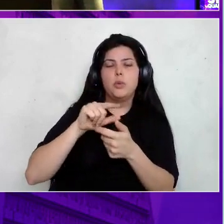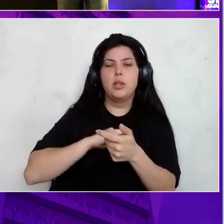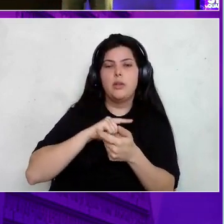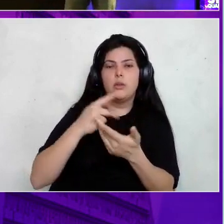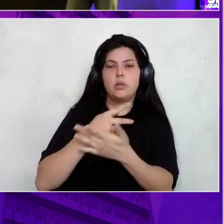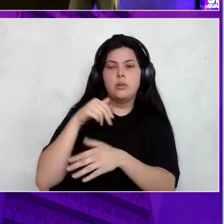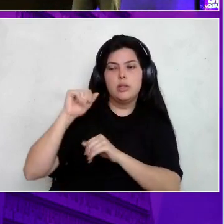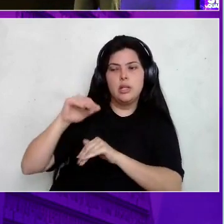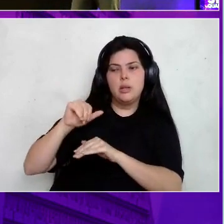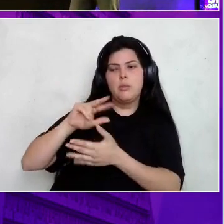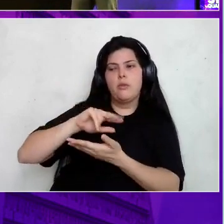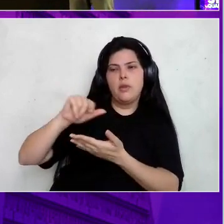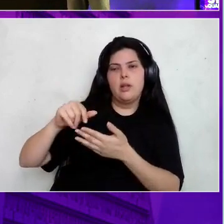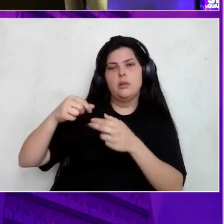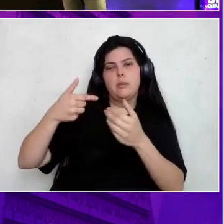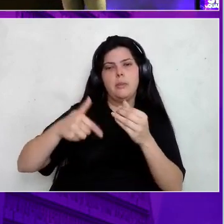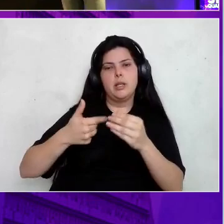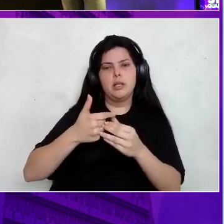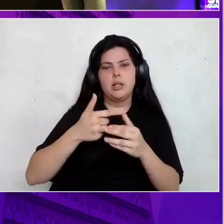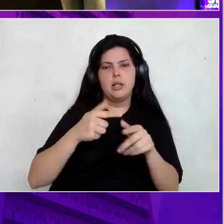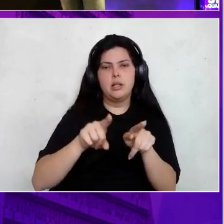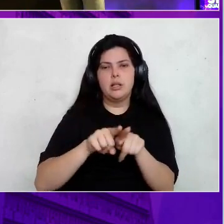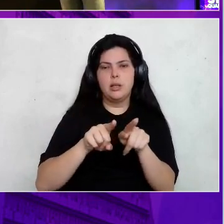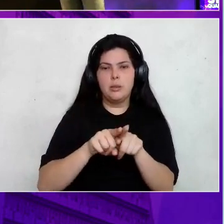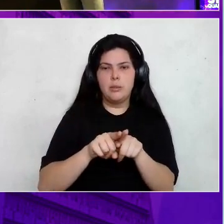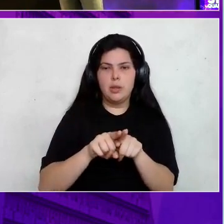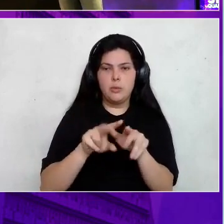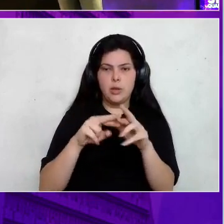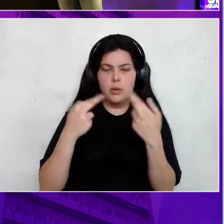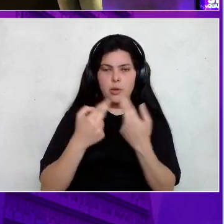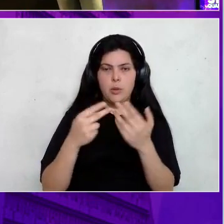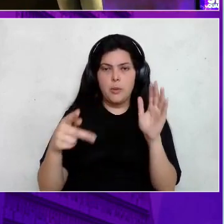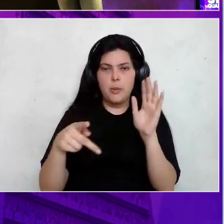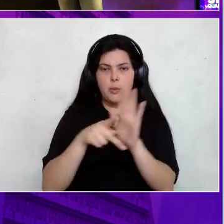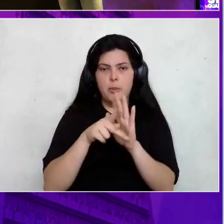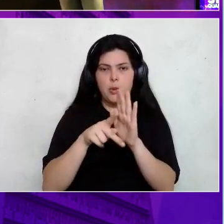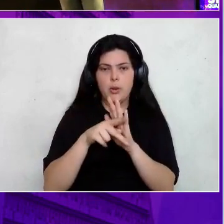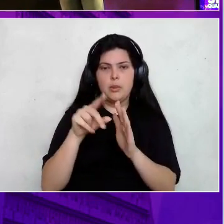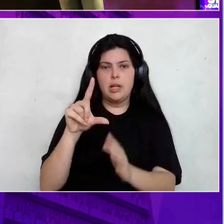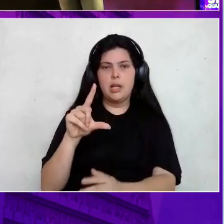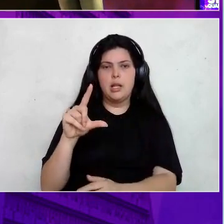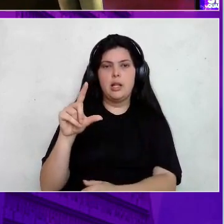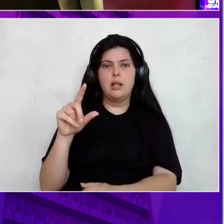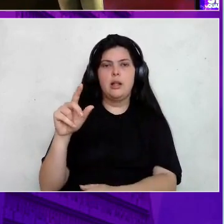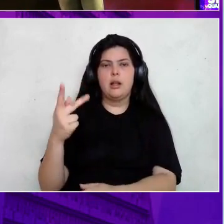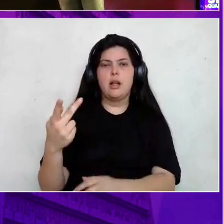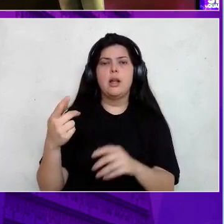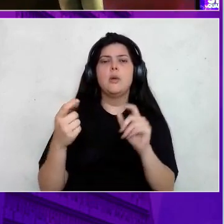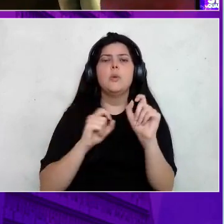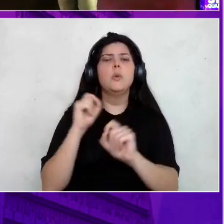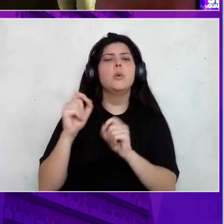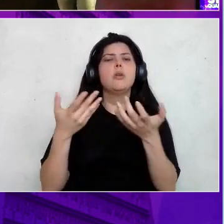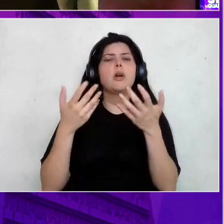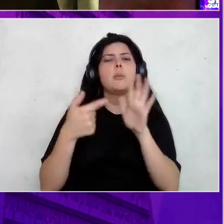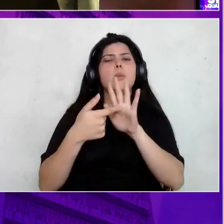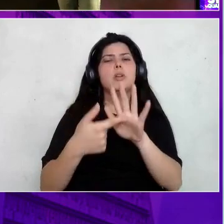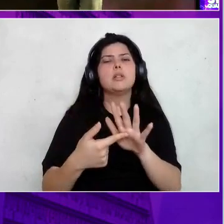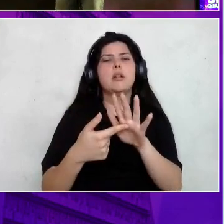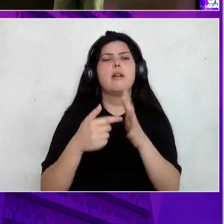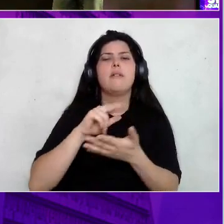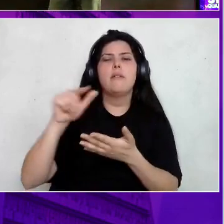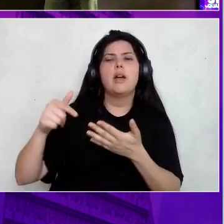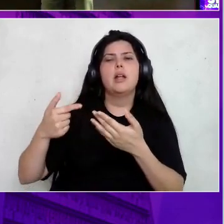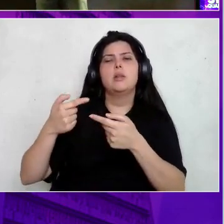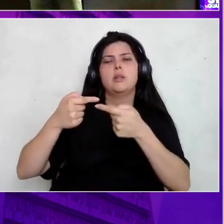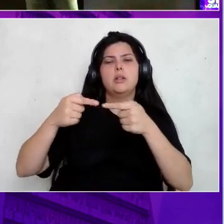MySQL. Inclusive tivemos lá uma sessão exclusiva sobre o Lakehouse. E o que eu vou trazer para vocês aqui. Tiveram vários lançamentos. Eu vou trazer um que é